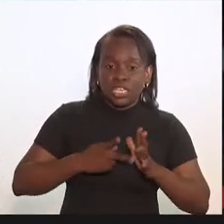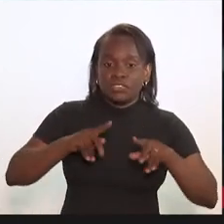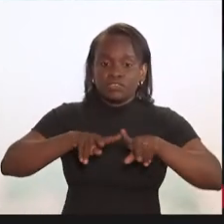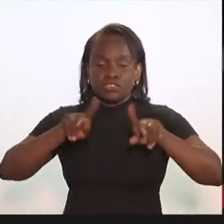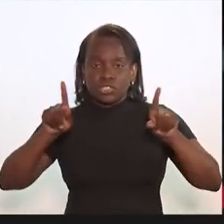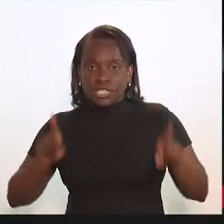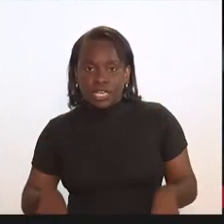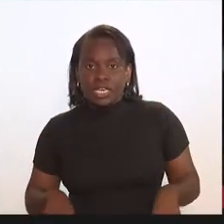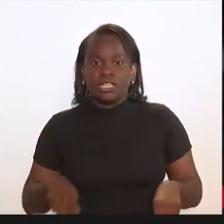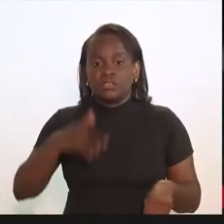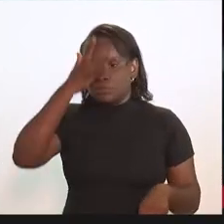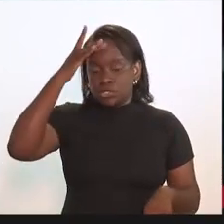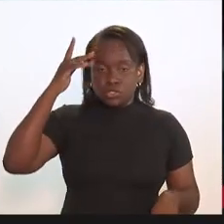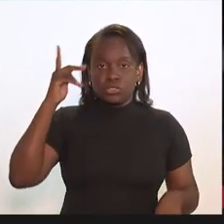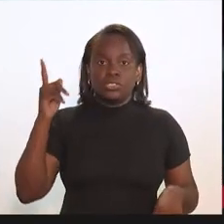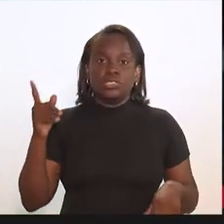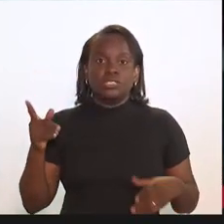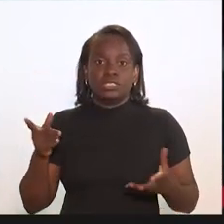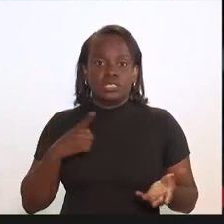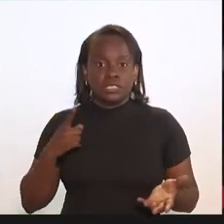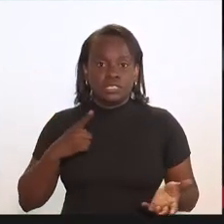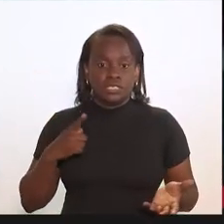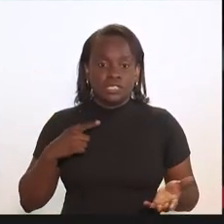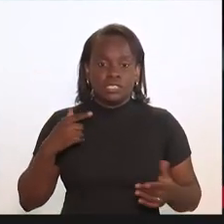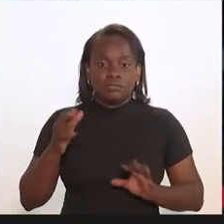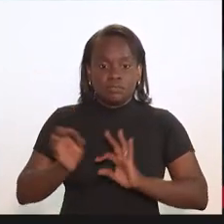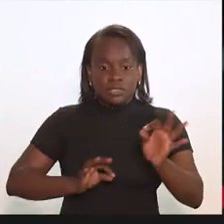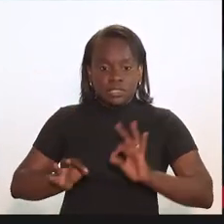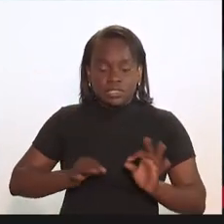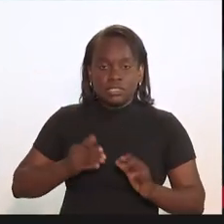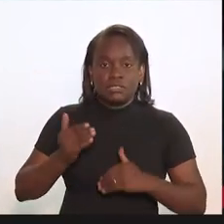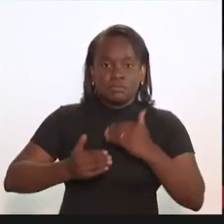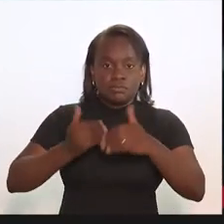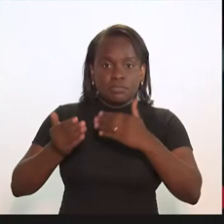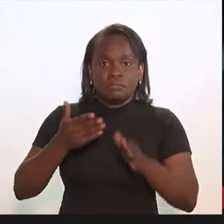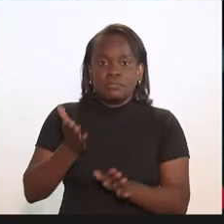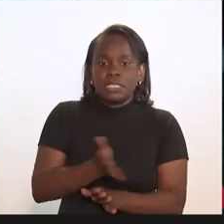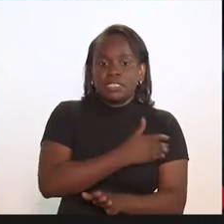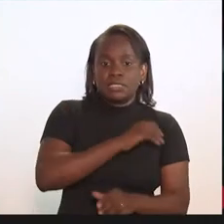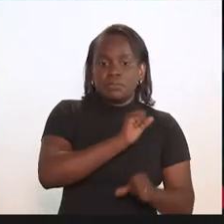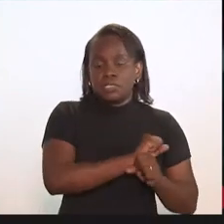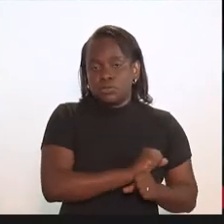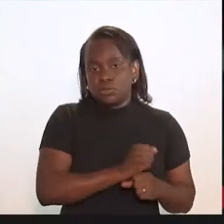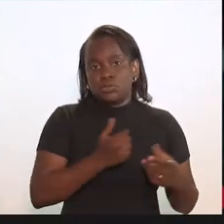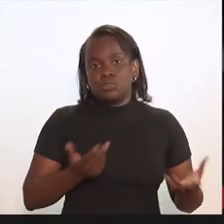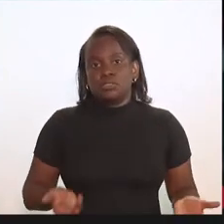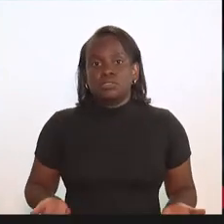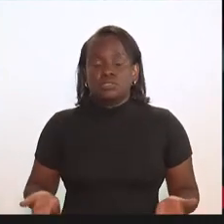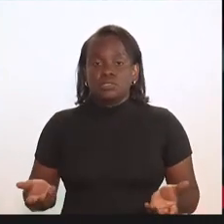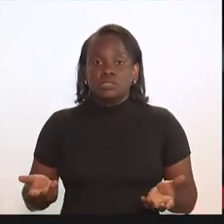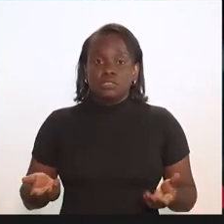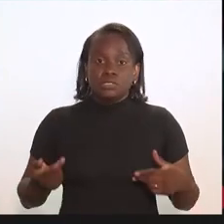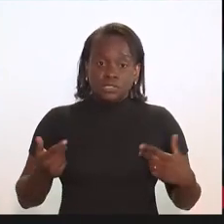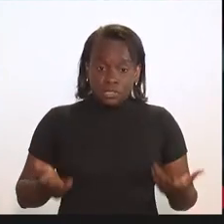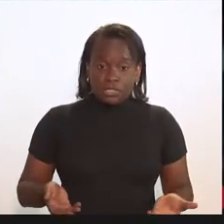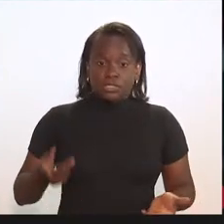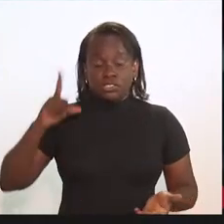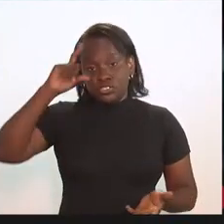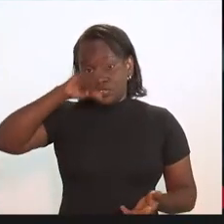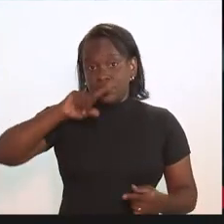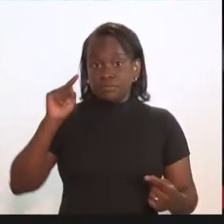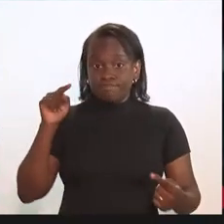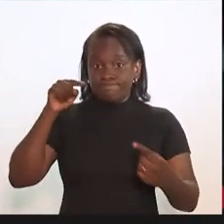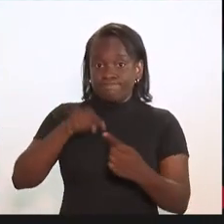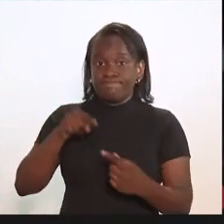os funcionários, aqueles que foram perdidos no processo, que ficaram para trás, e essa